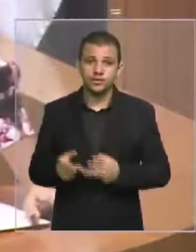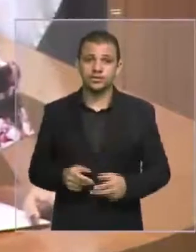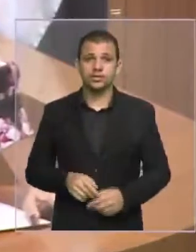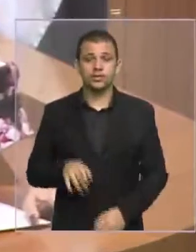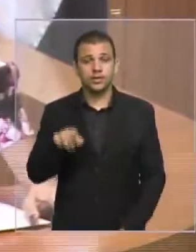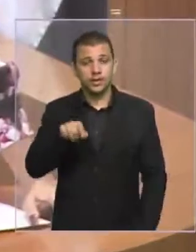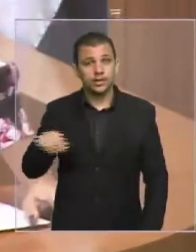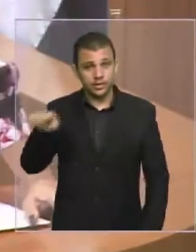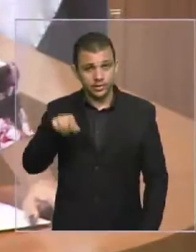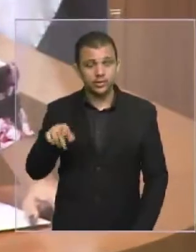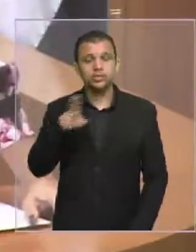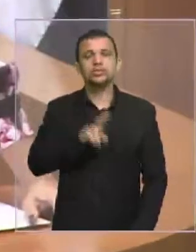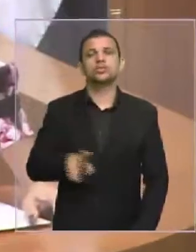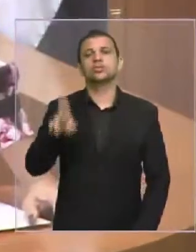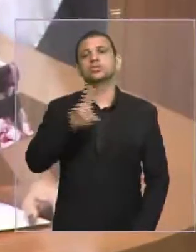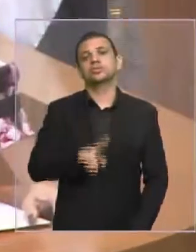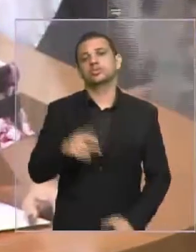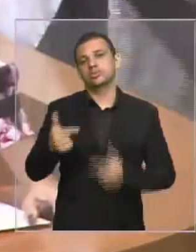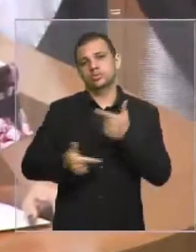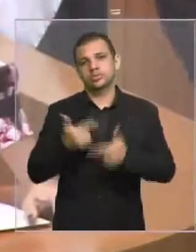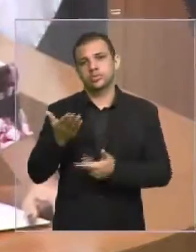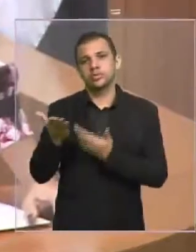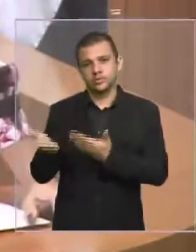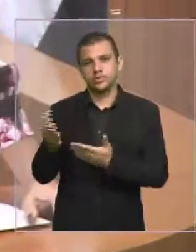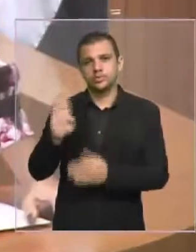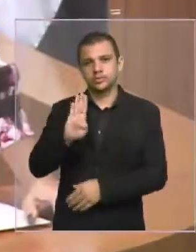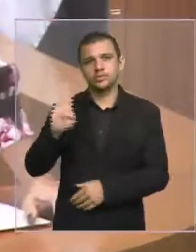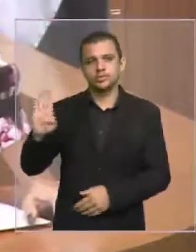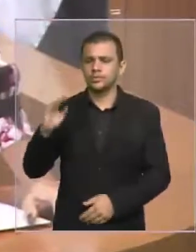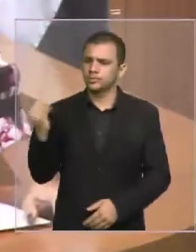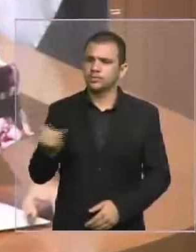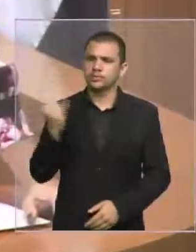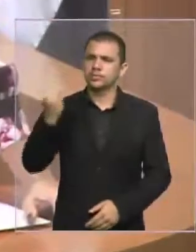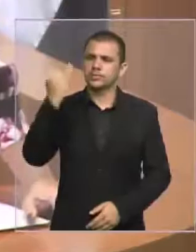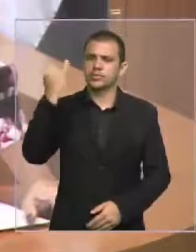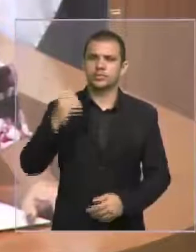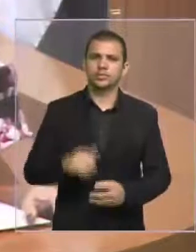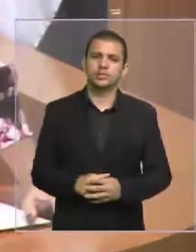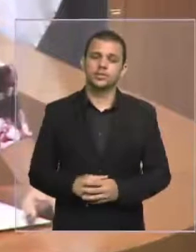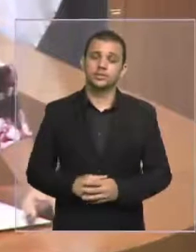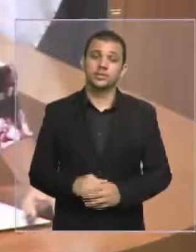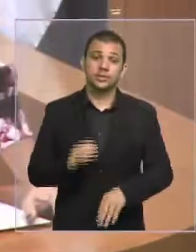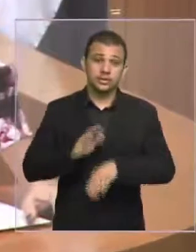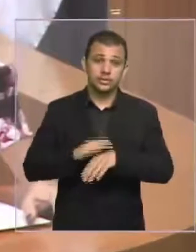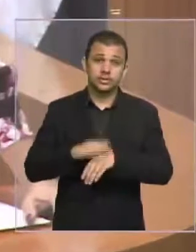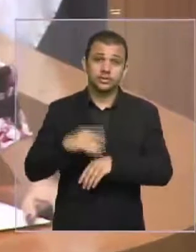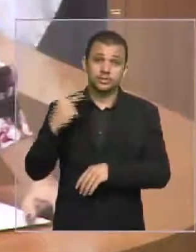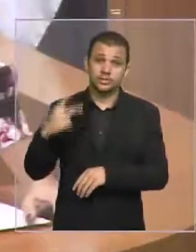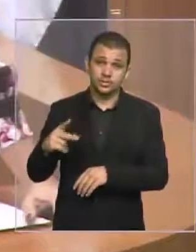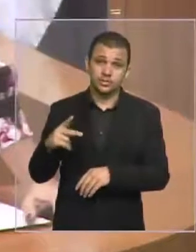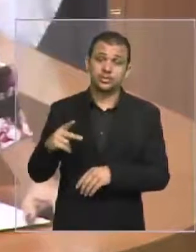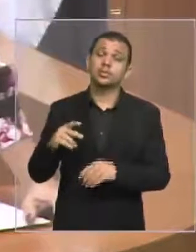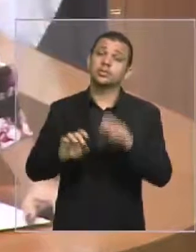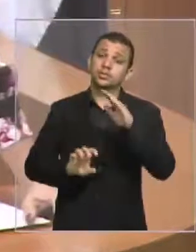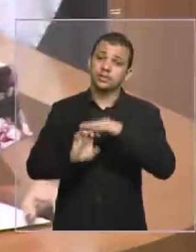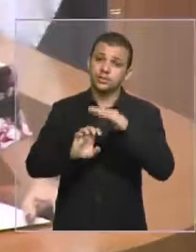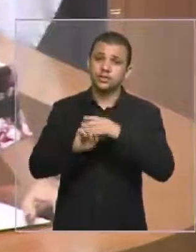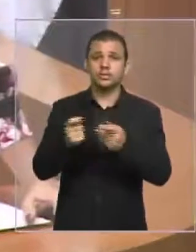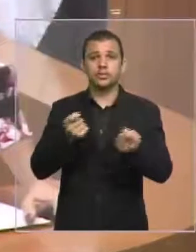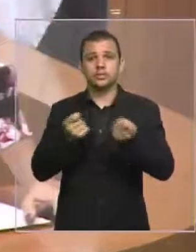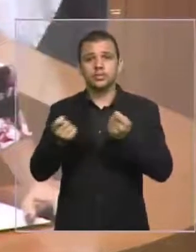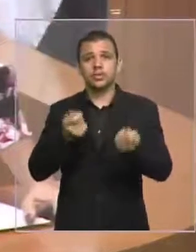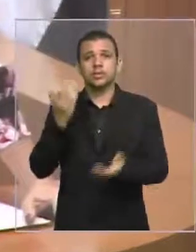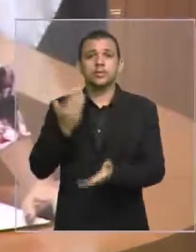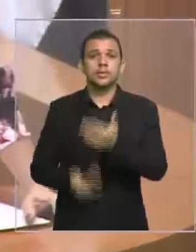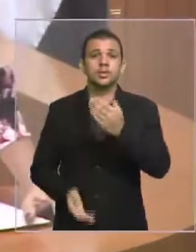utilizam desse serviço tão necessário. E que tiveram seus negócios prejudicados depois da última